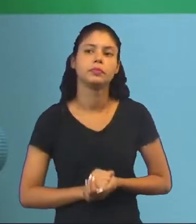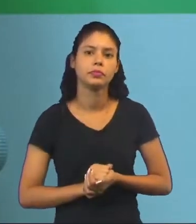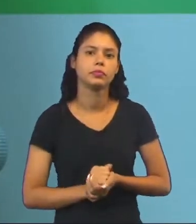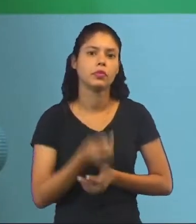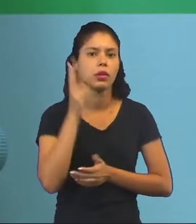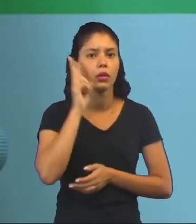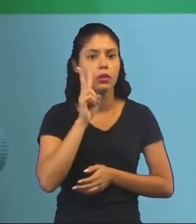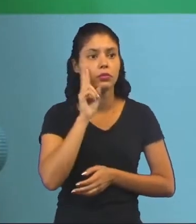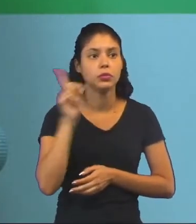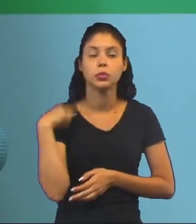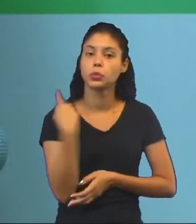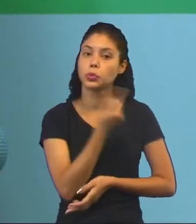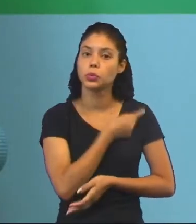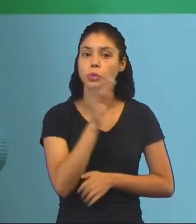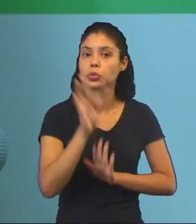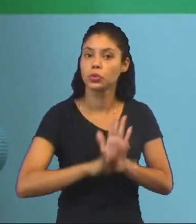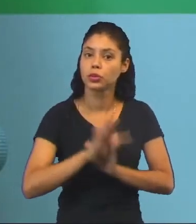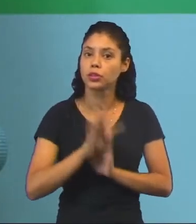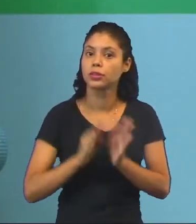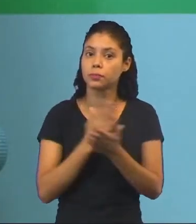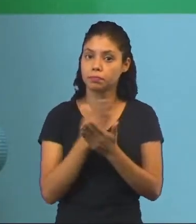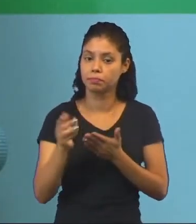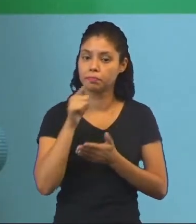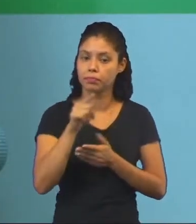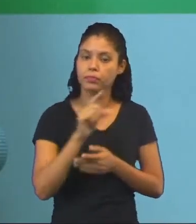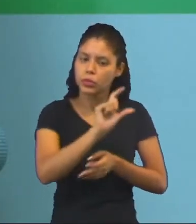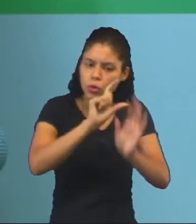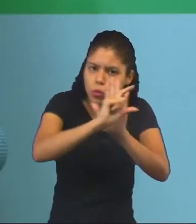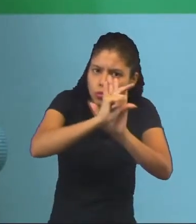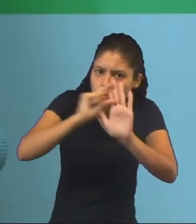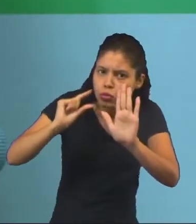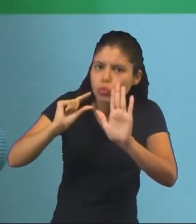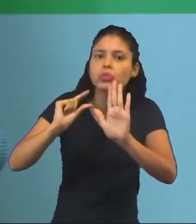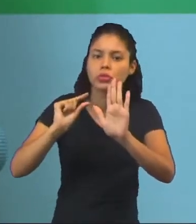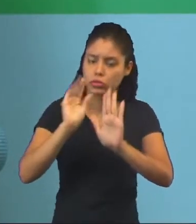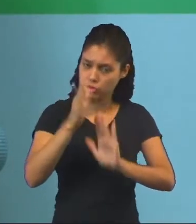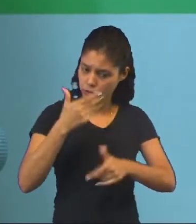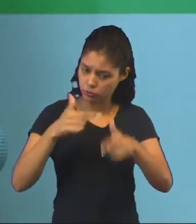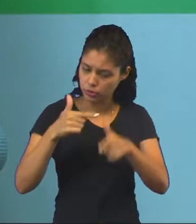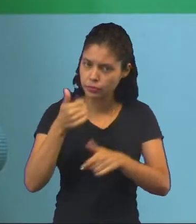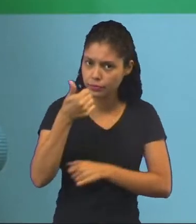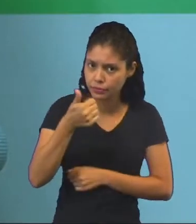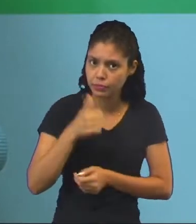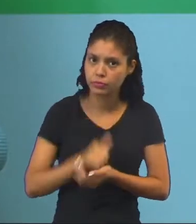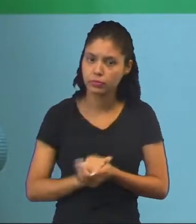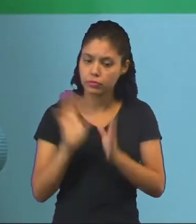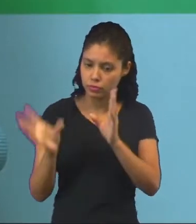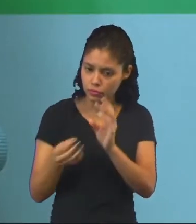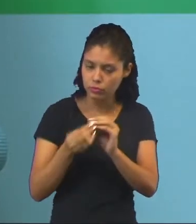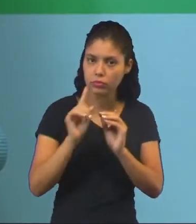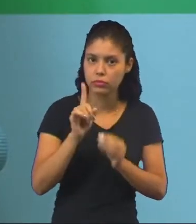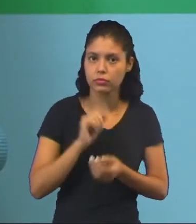só lembrando que o nosso texto inicia aqui, porque é um trecho do texto que a gente está trabalhando, é o texto completo. Então, eu inicia aqui.